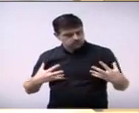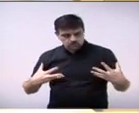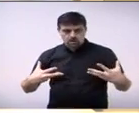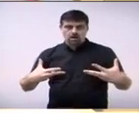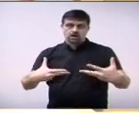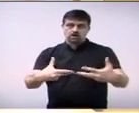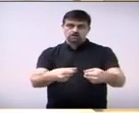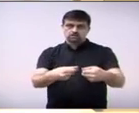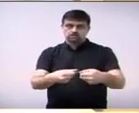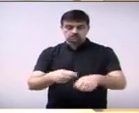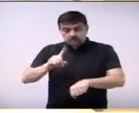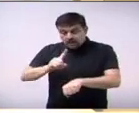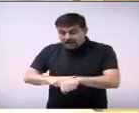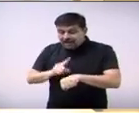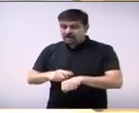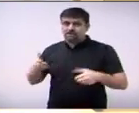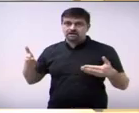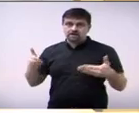mas, nesse momento,